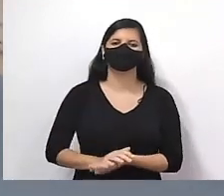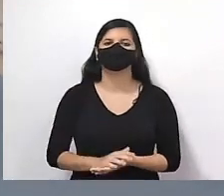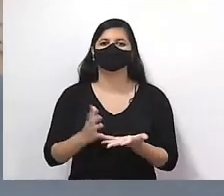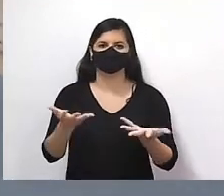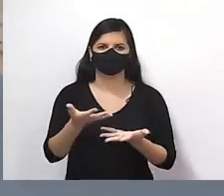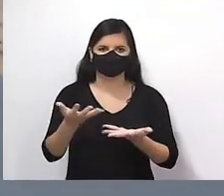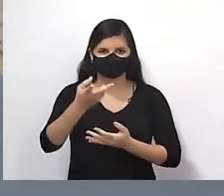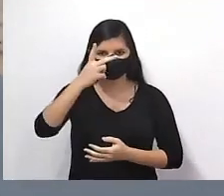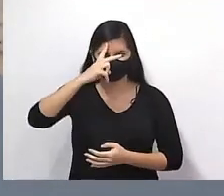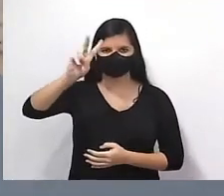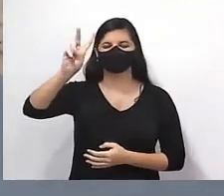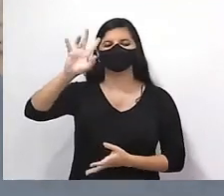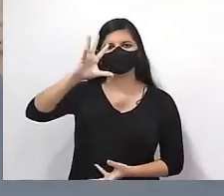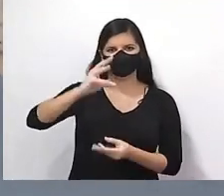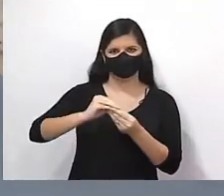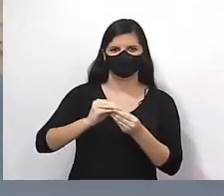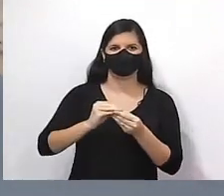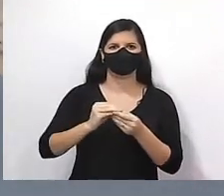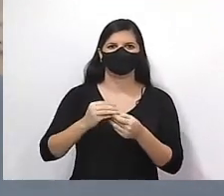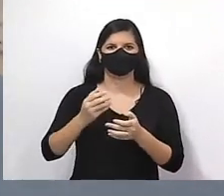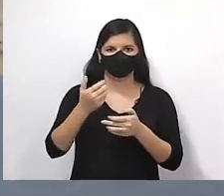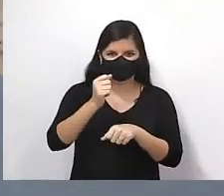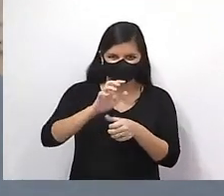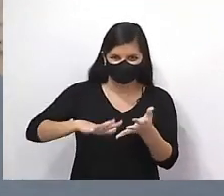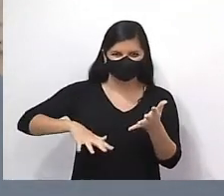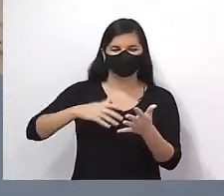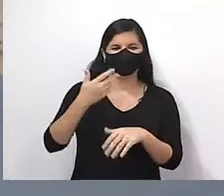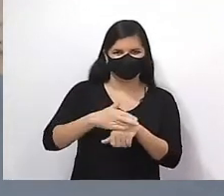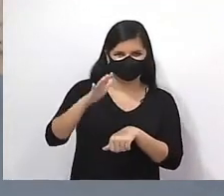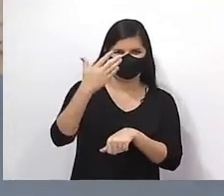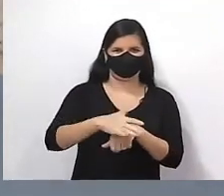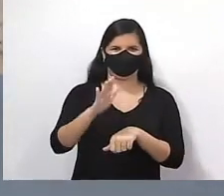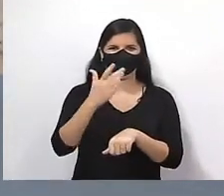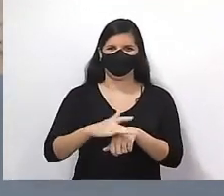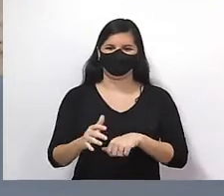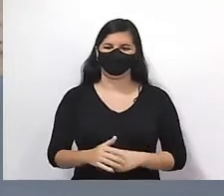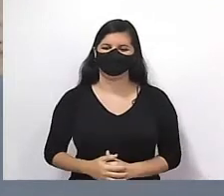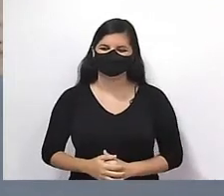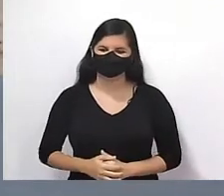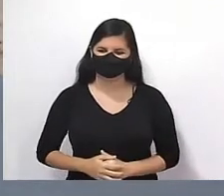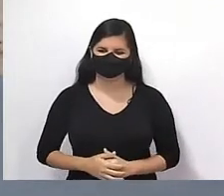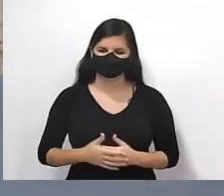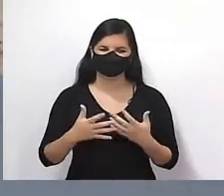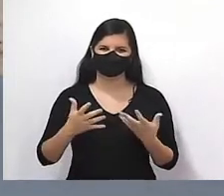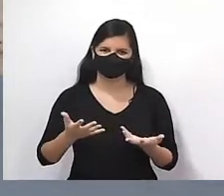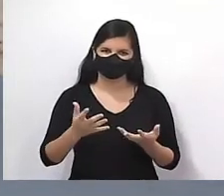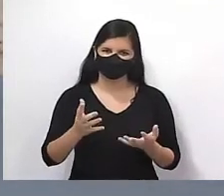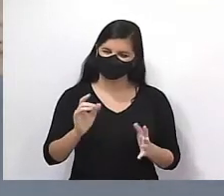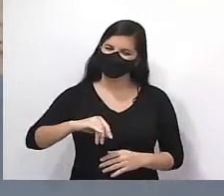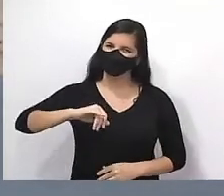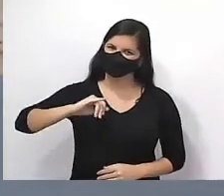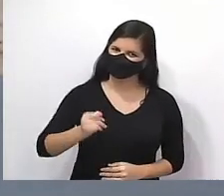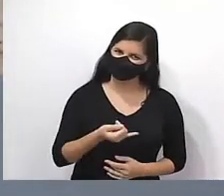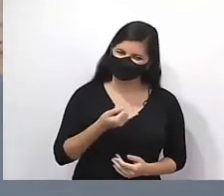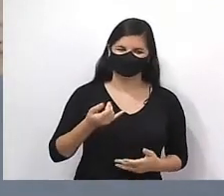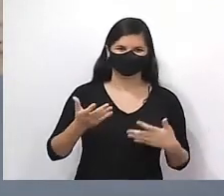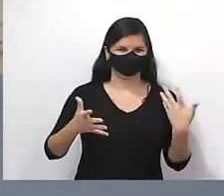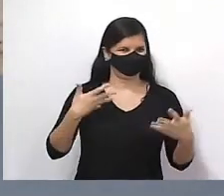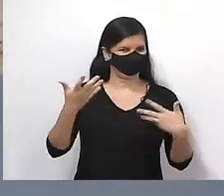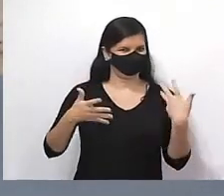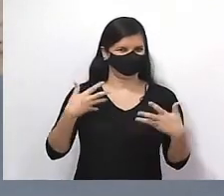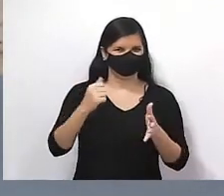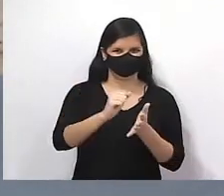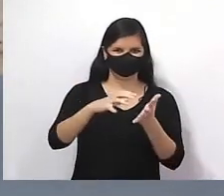vai revisar e castigar exercício, desculpa, não, mas vamos nos divertir com exercício, não esquece,